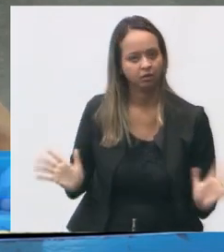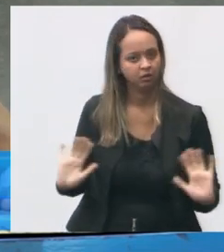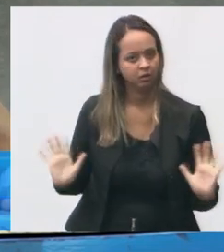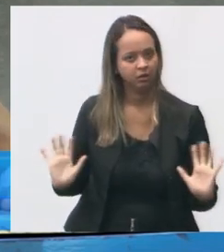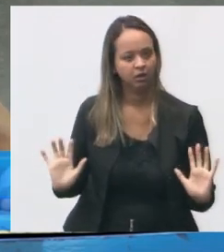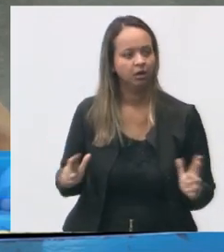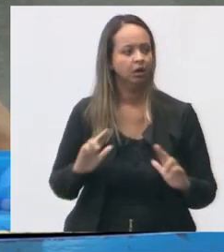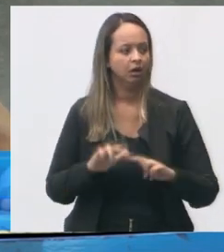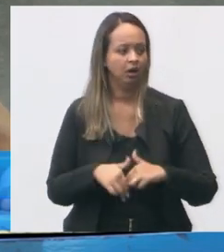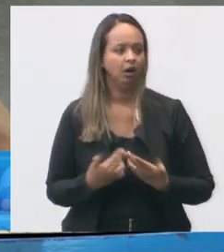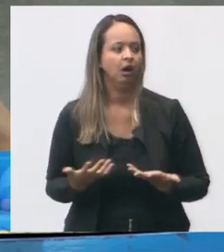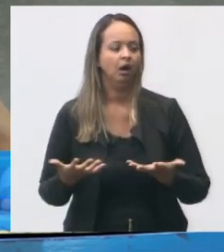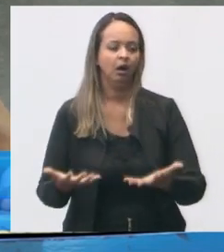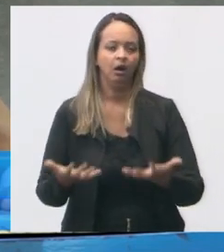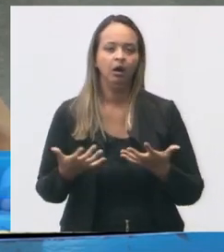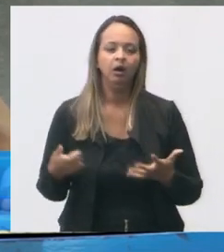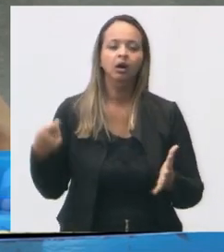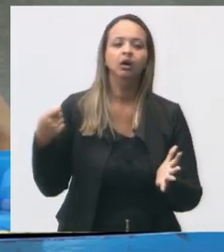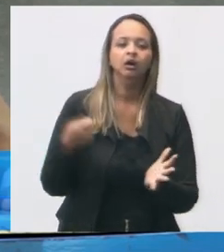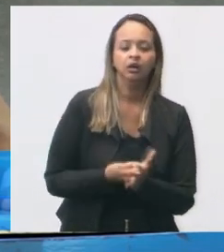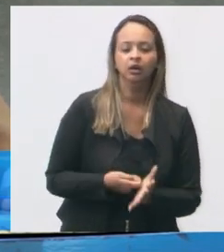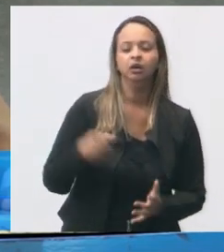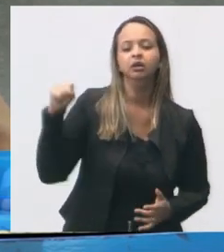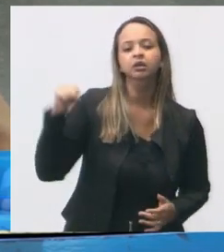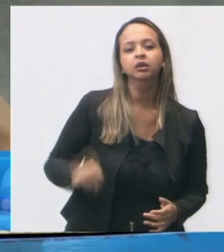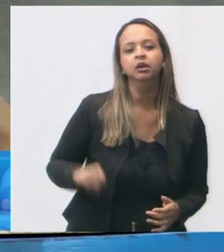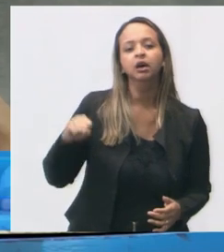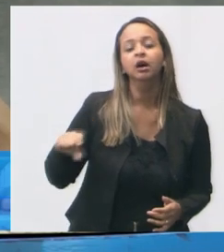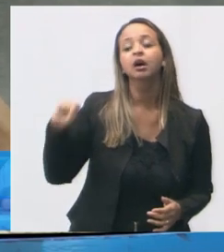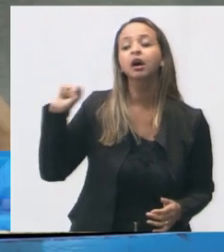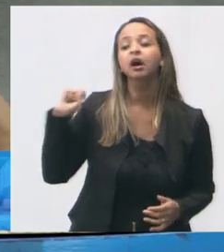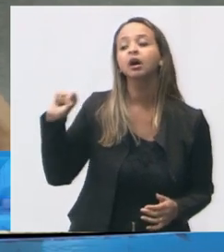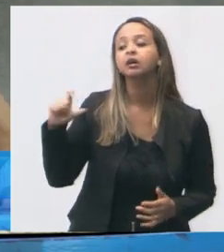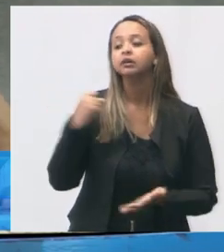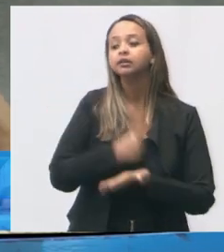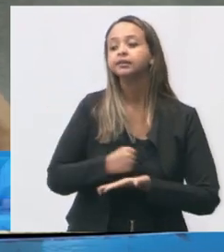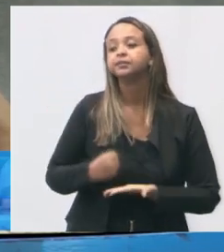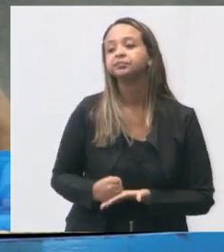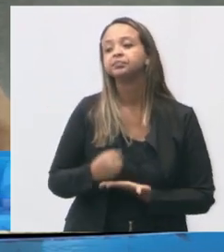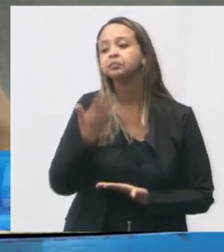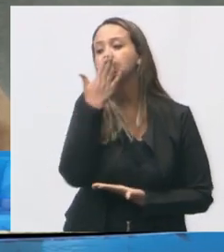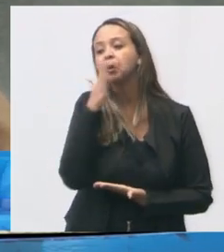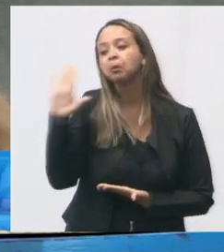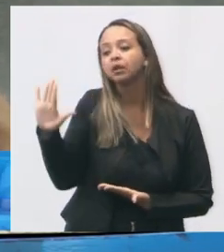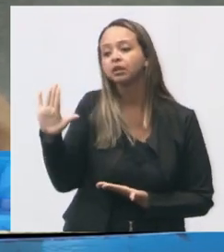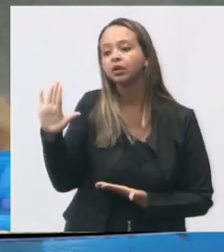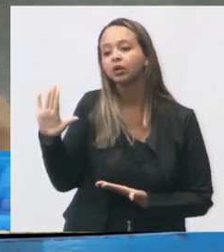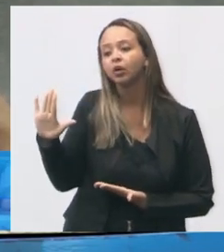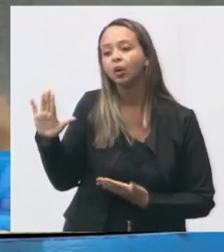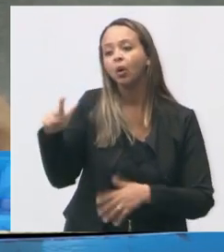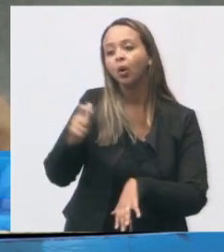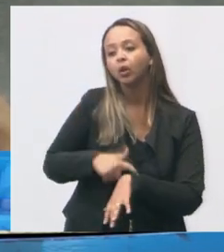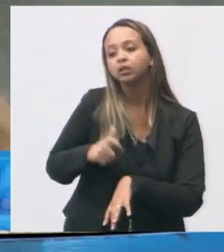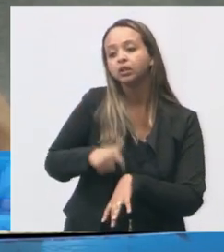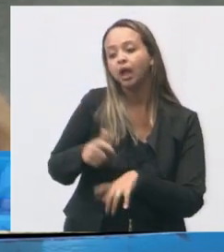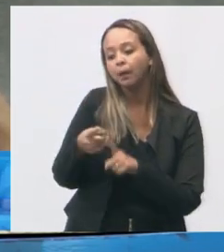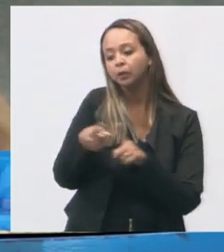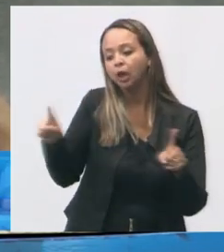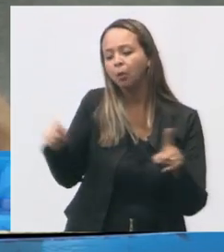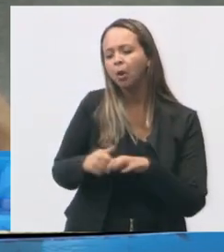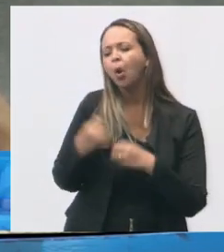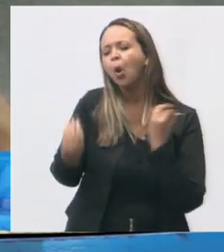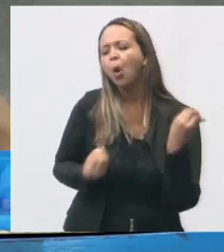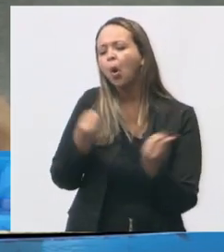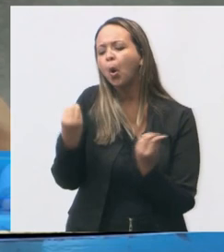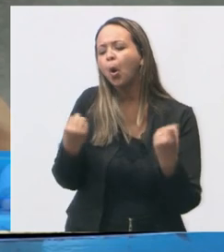queremos que seja cumprido aquilo que foi feito em contrato. O prazo das obras, como está a